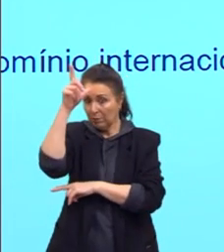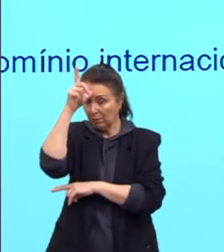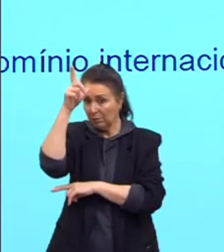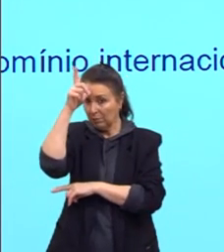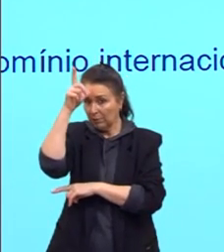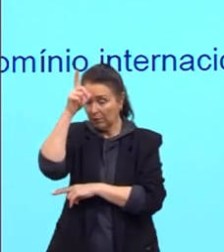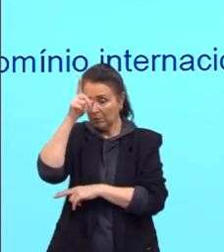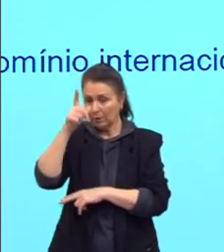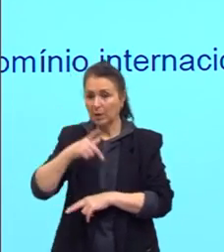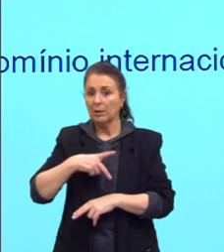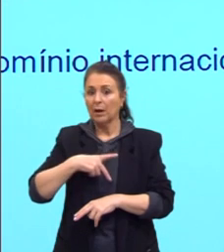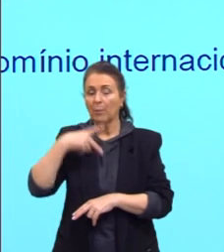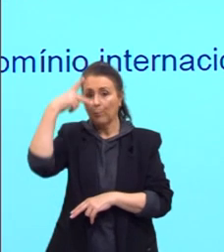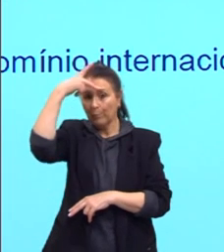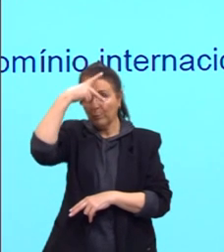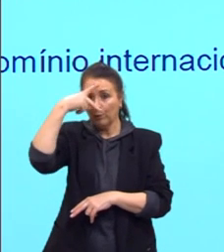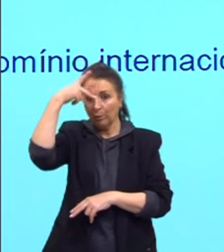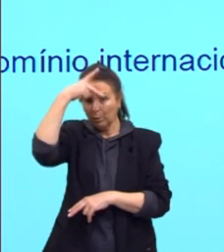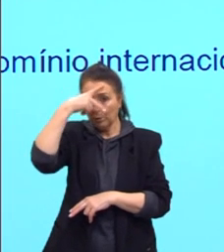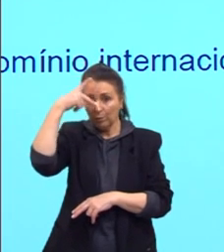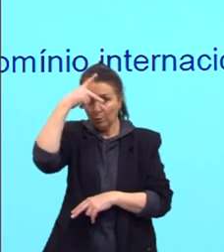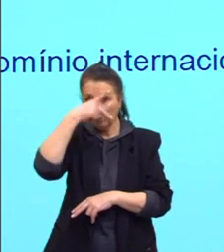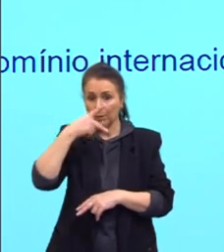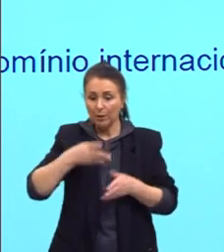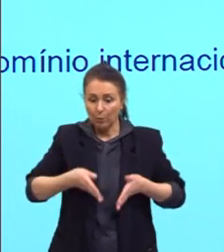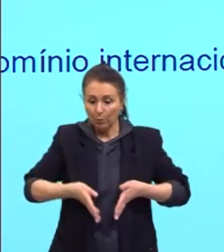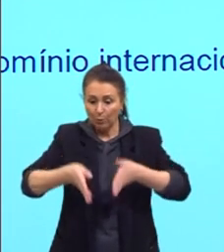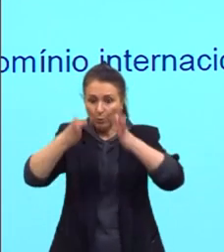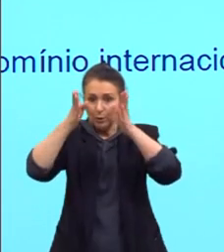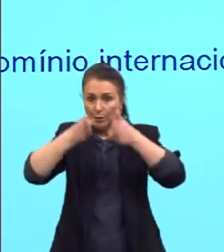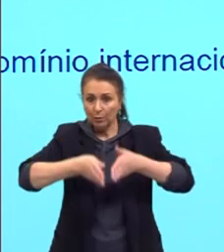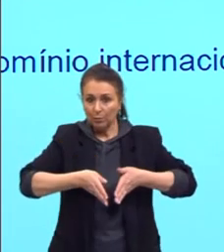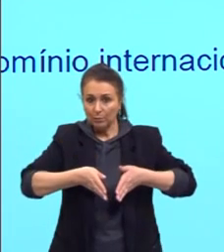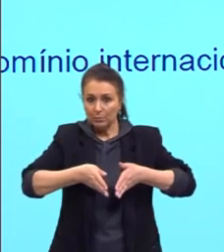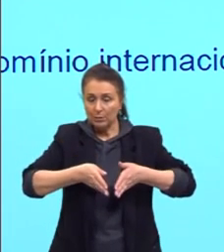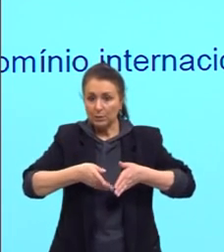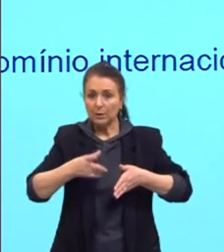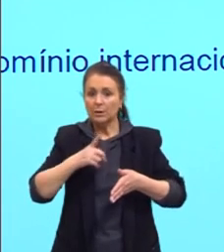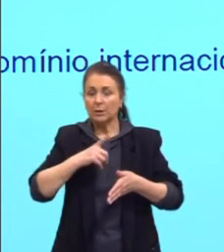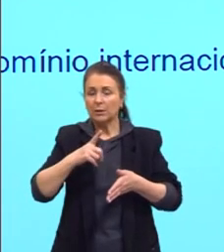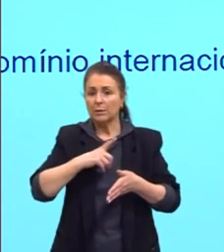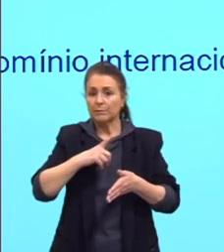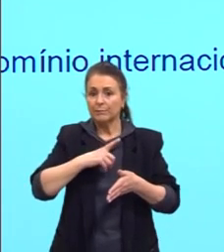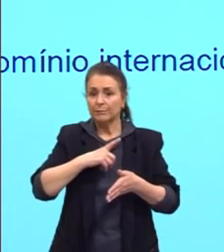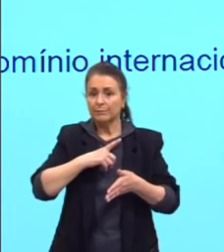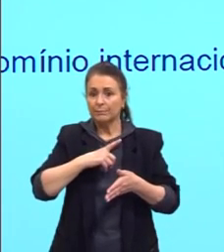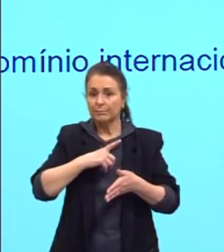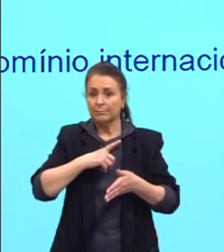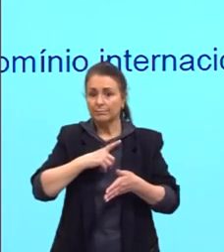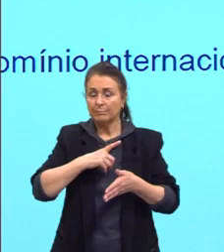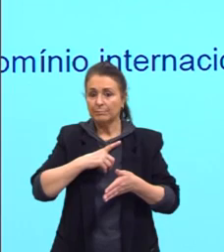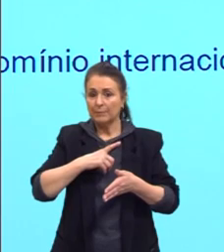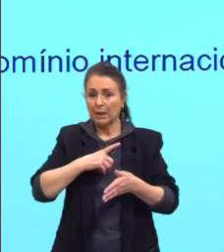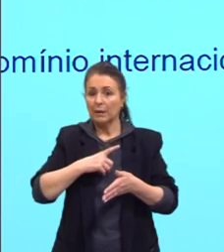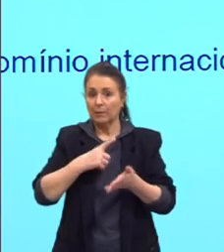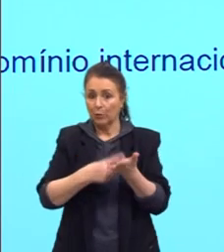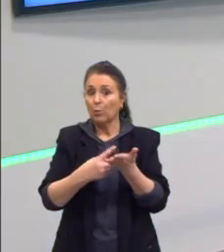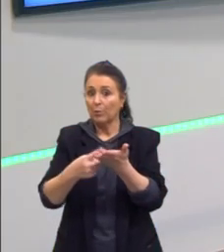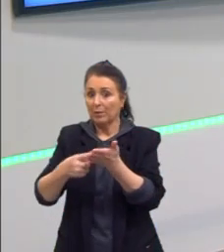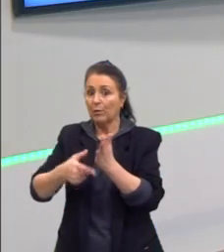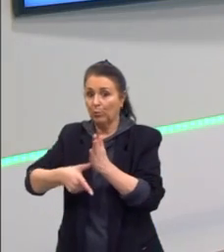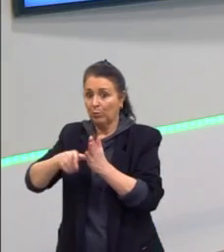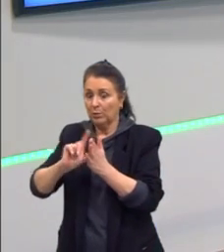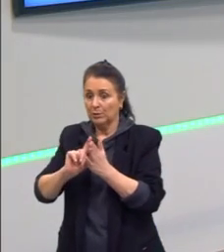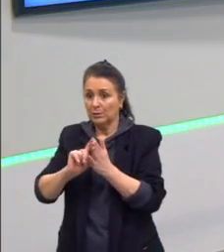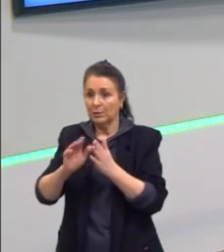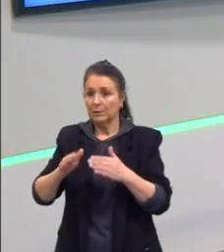corredor polonês sendo instaurado aí no Tratado de Versalhes. Isso que chama atenção, tá, gurizada? Vamos passar, então,